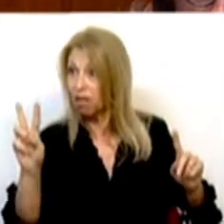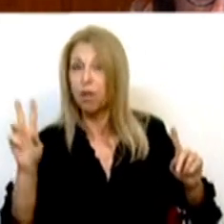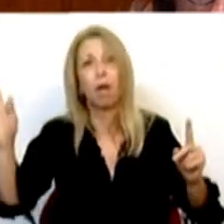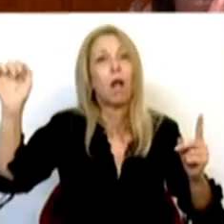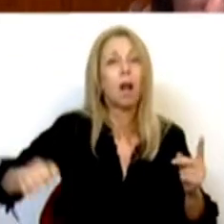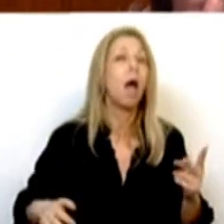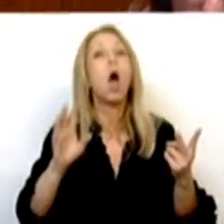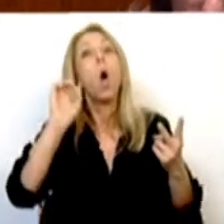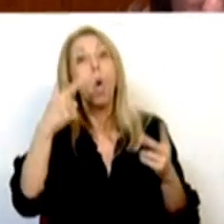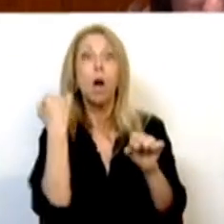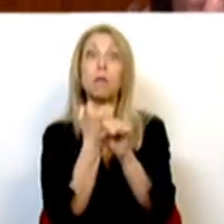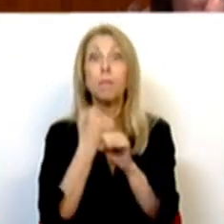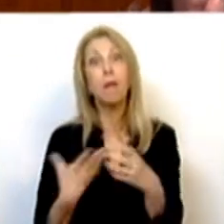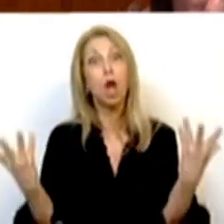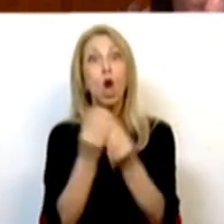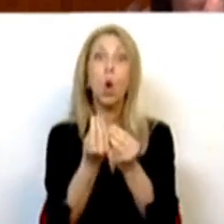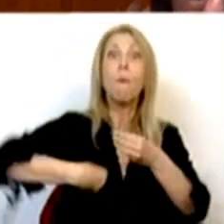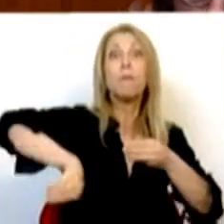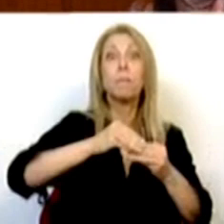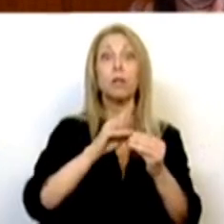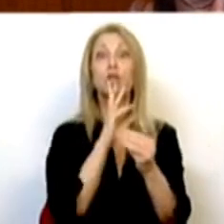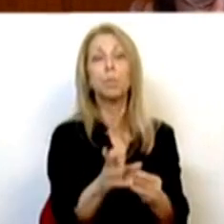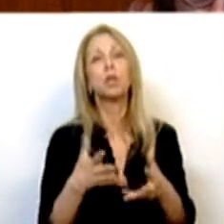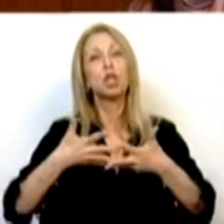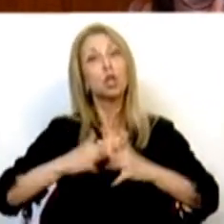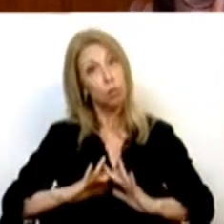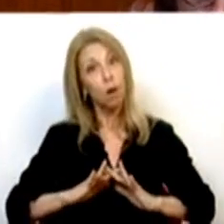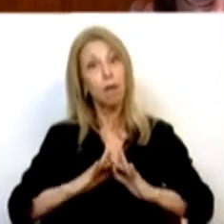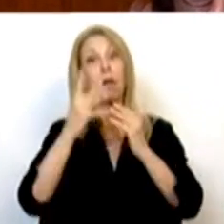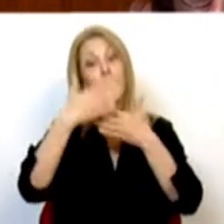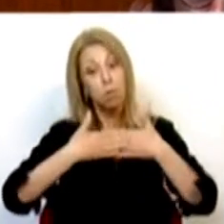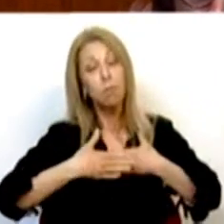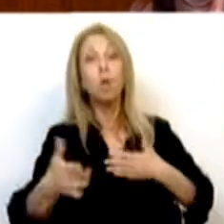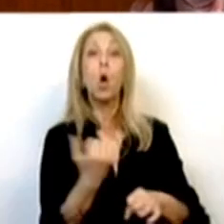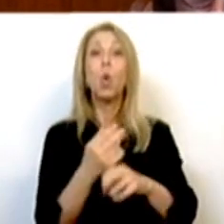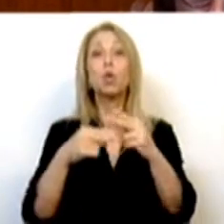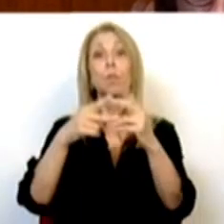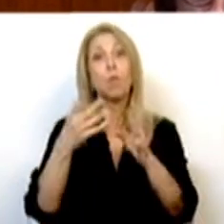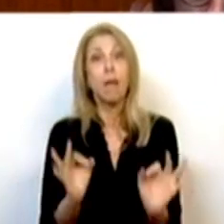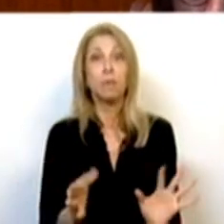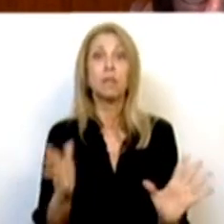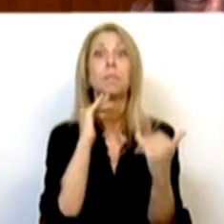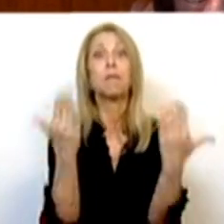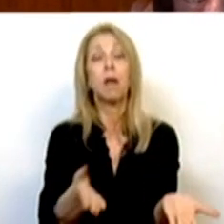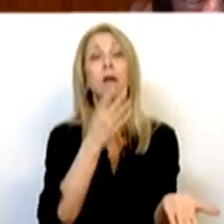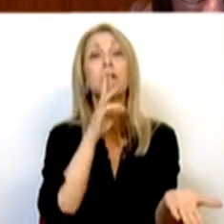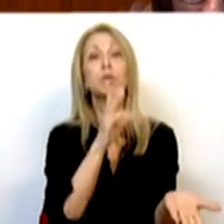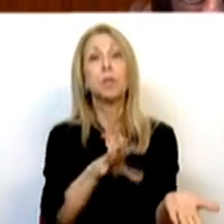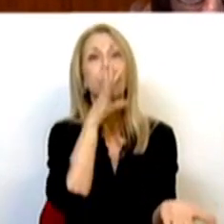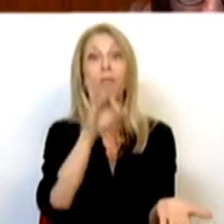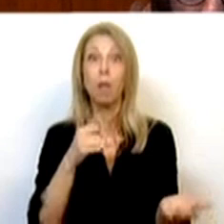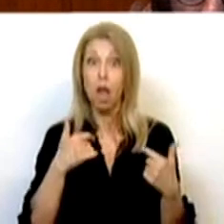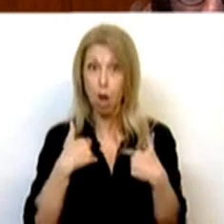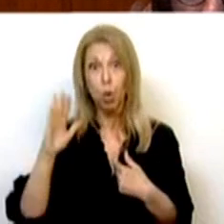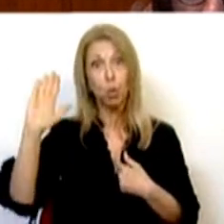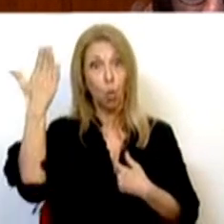complemento e trabalhamos nessa resposta estrutural e a curto prazo construímos os instrumentos necessários para dar resposta às famílias. Eu, como priorizo